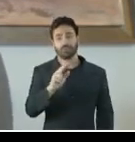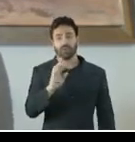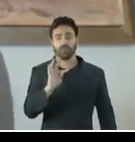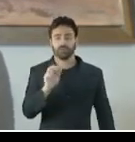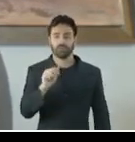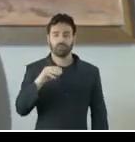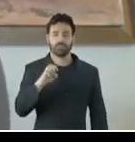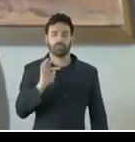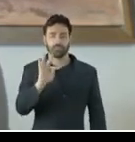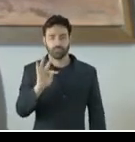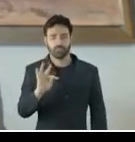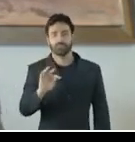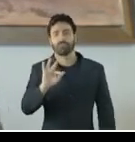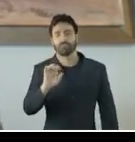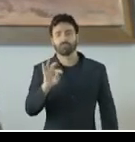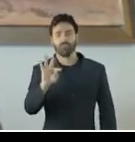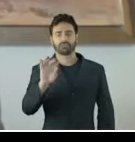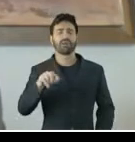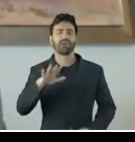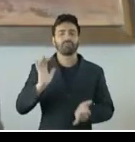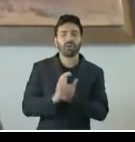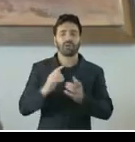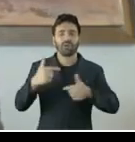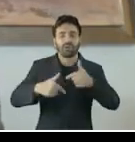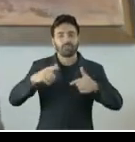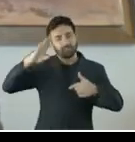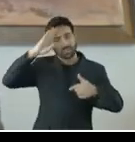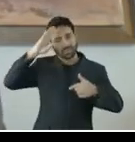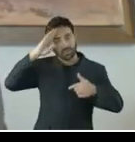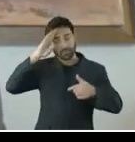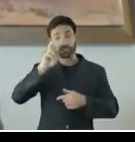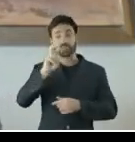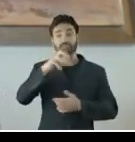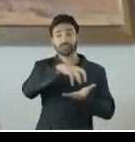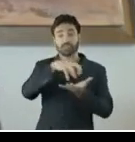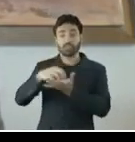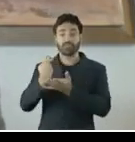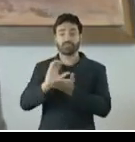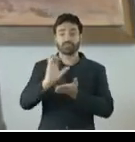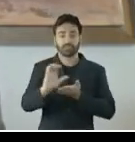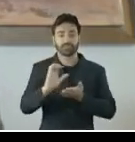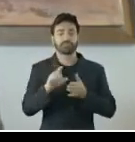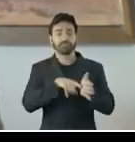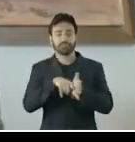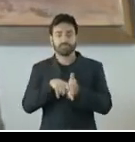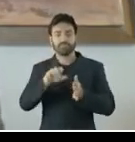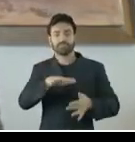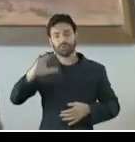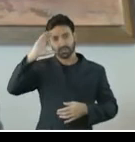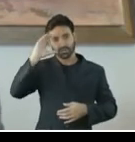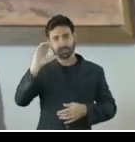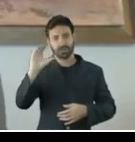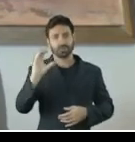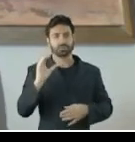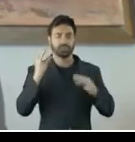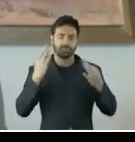que trata de assuntos de militares da reserva, e as cinco maiores agências financiadoras de pesquisa nas áreas de ciência, tecnologia, engenharia e